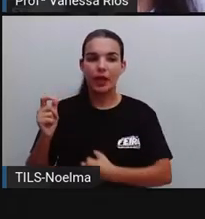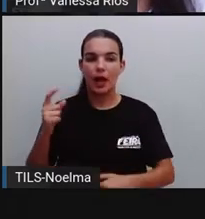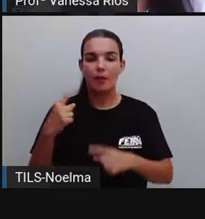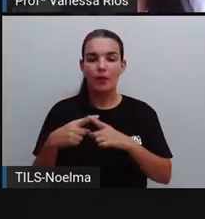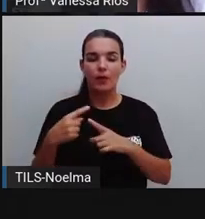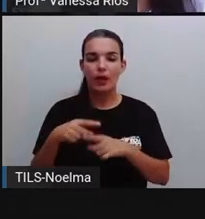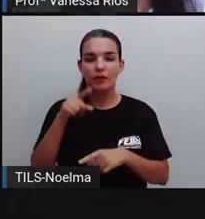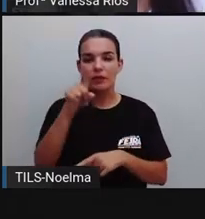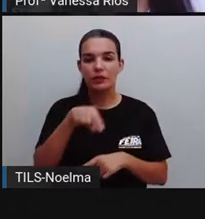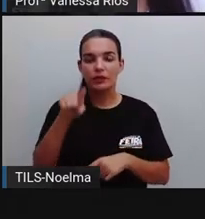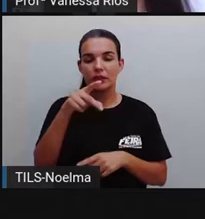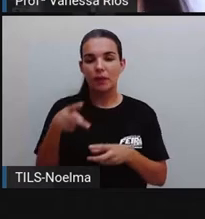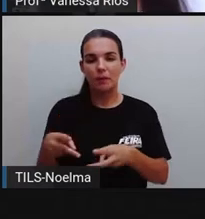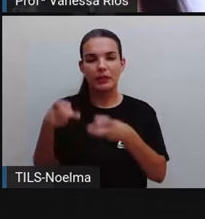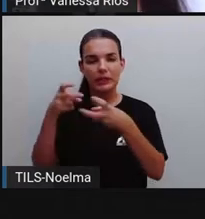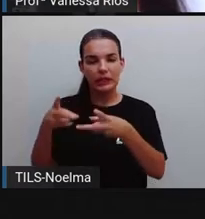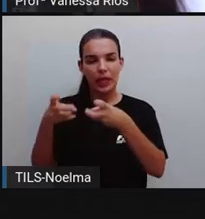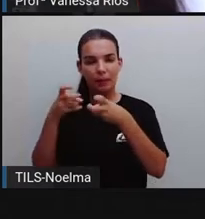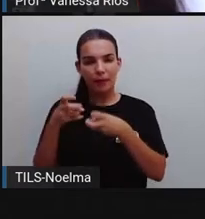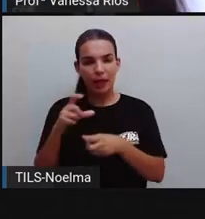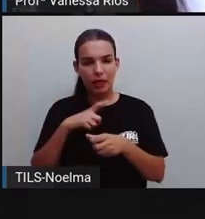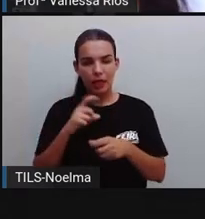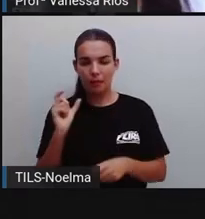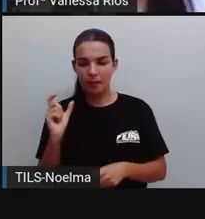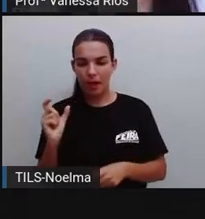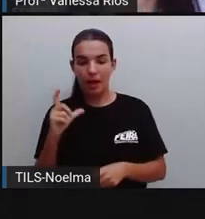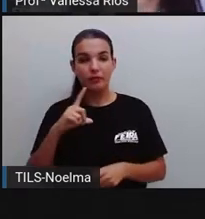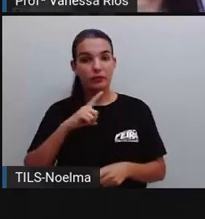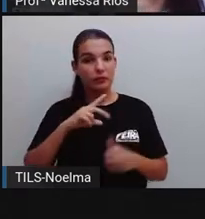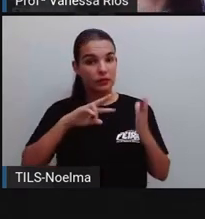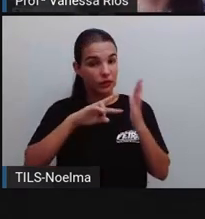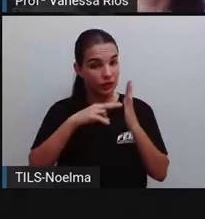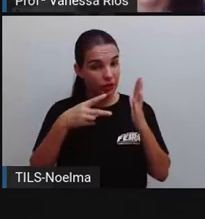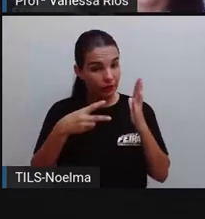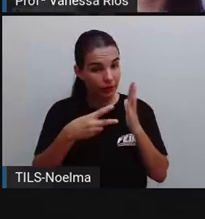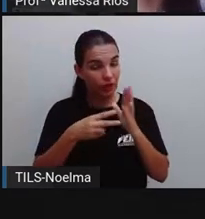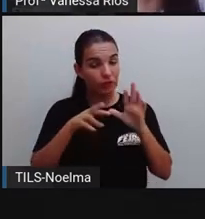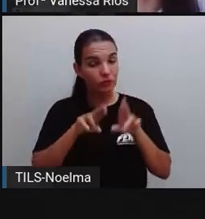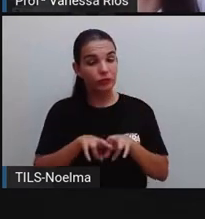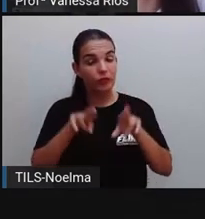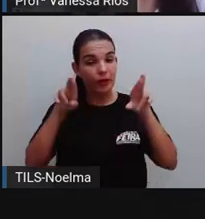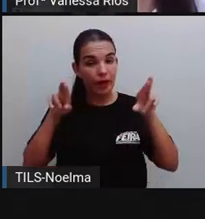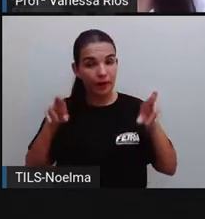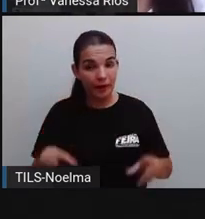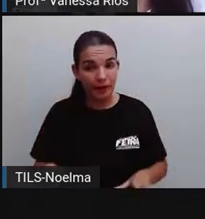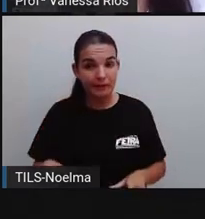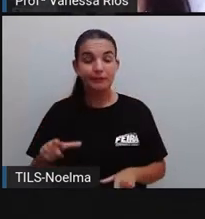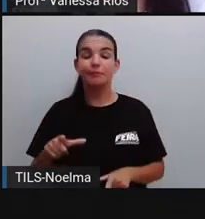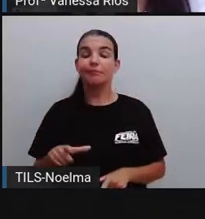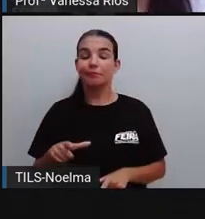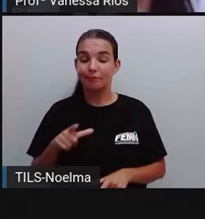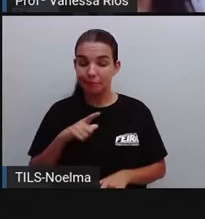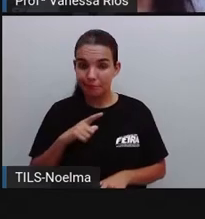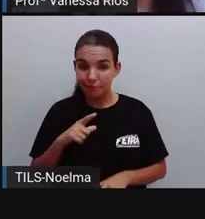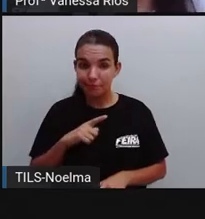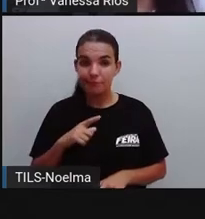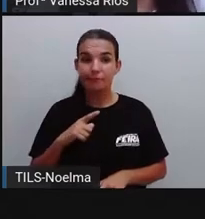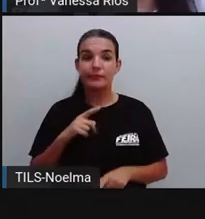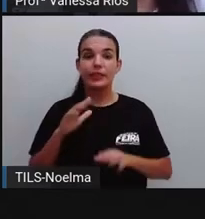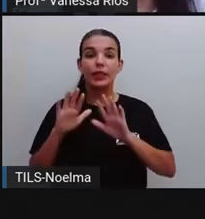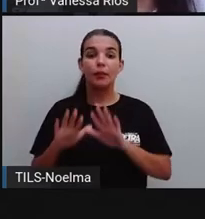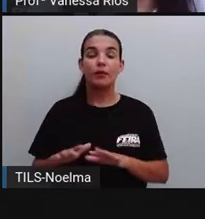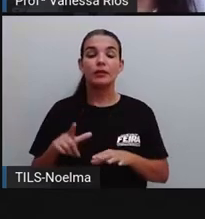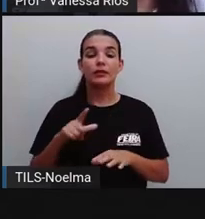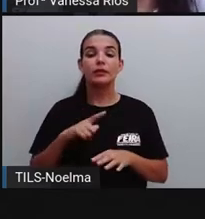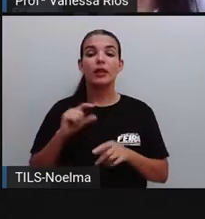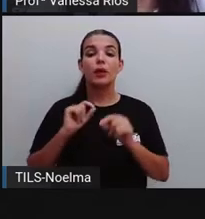percebermos que as palavras possuem significados diferentes, né? Conceitos diferentes, mas